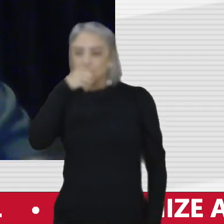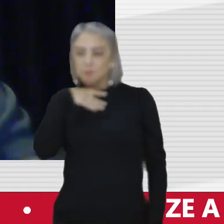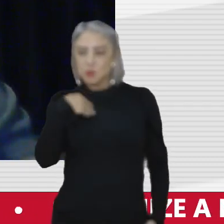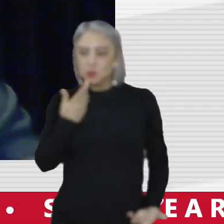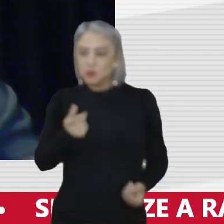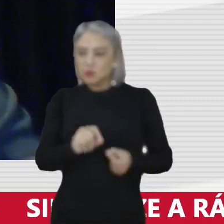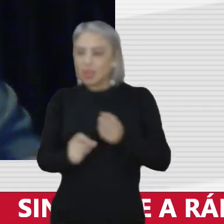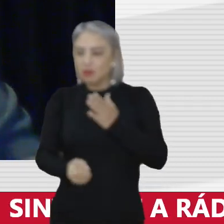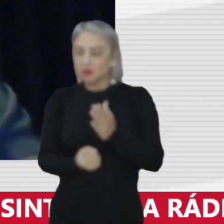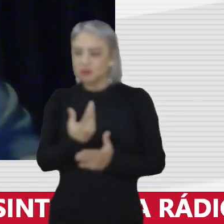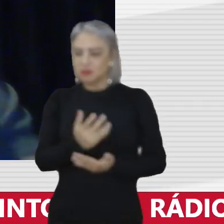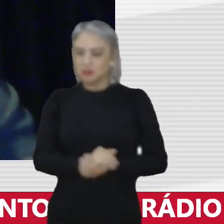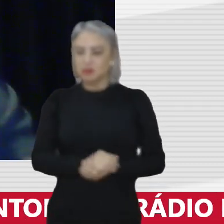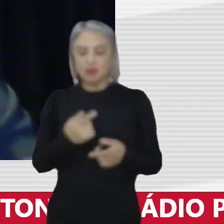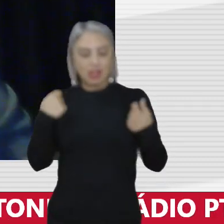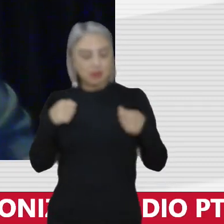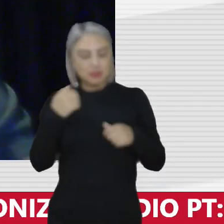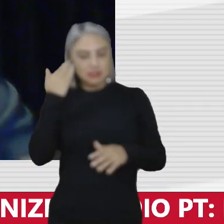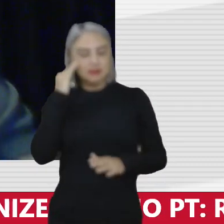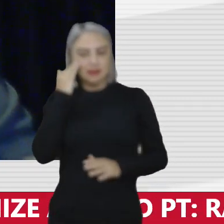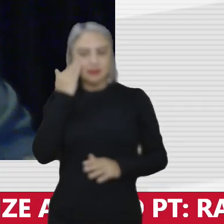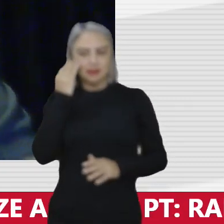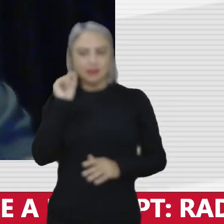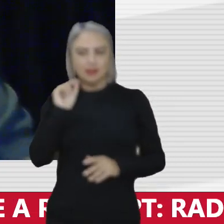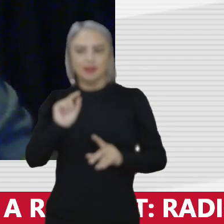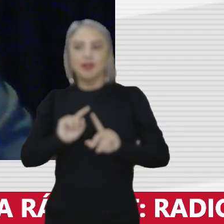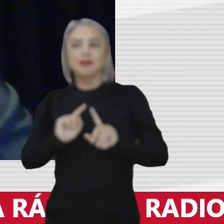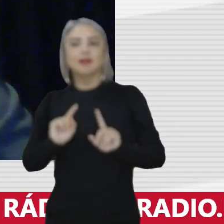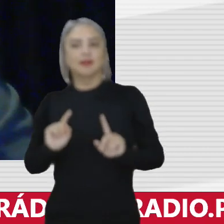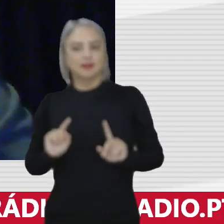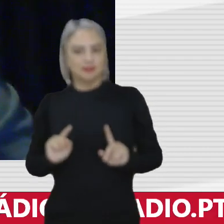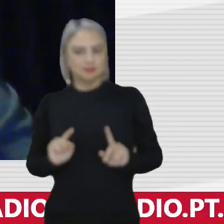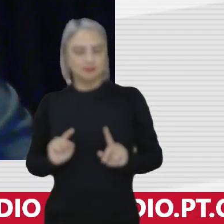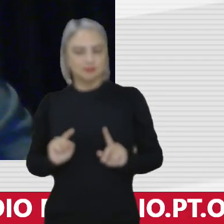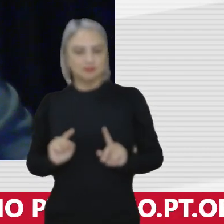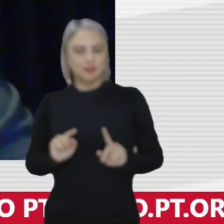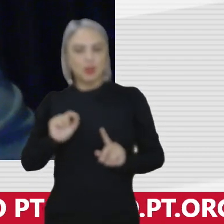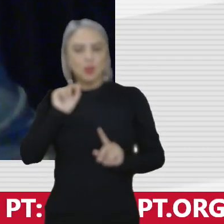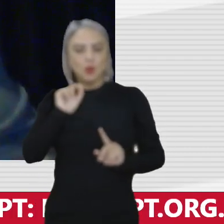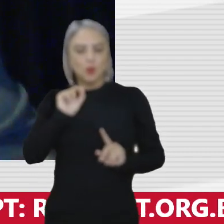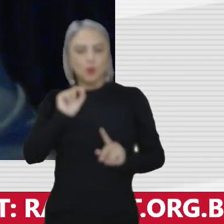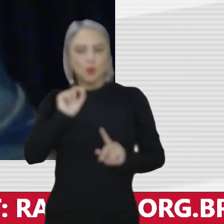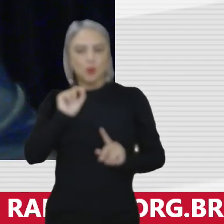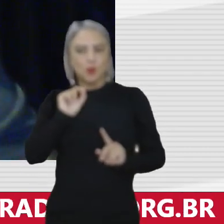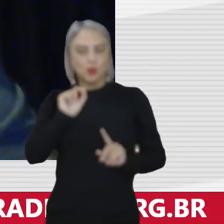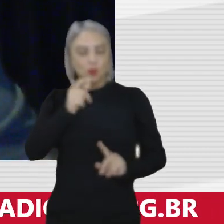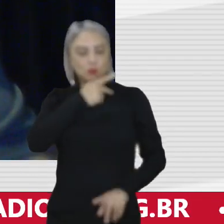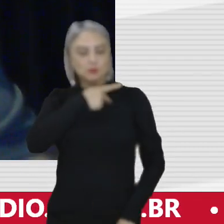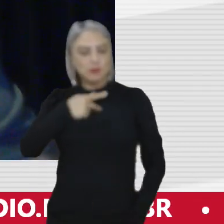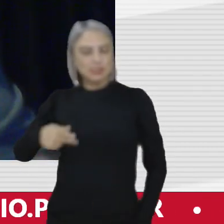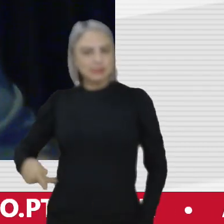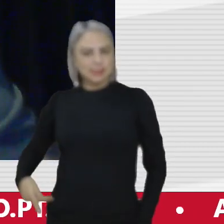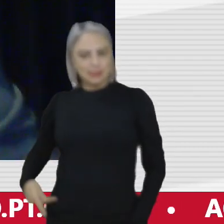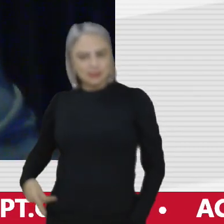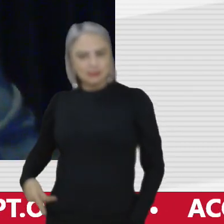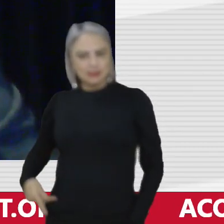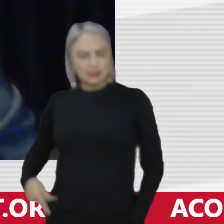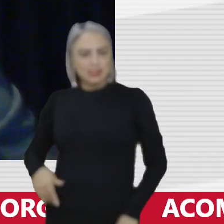é preciso entender isso aliás um dos presidentes que mais